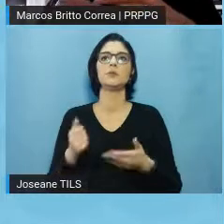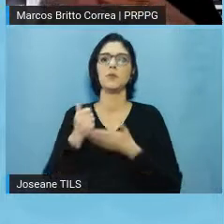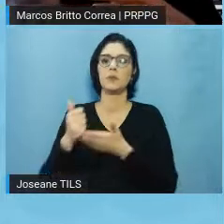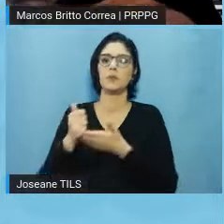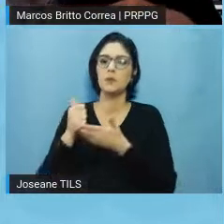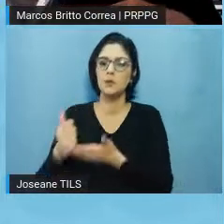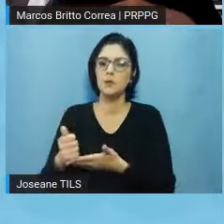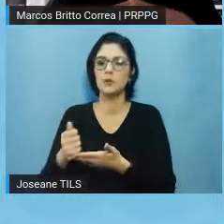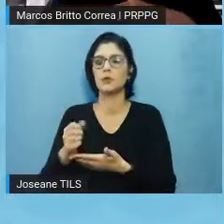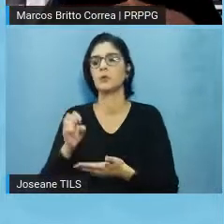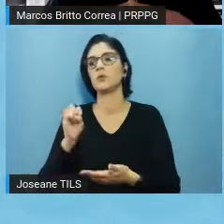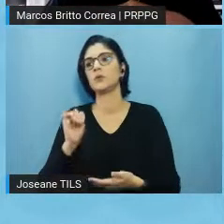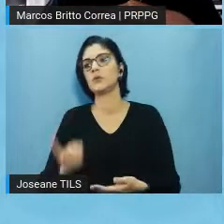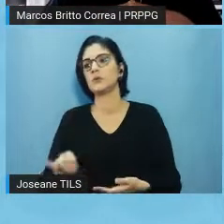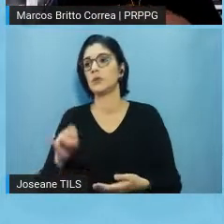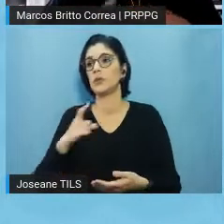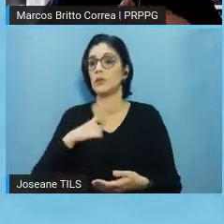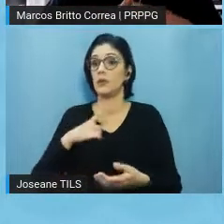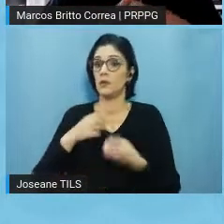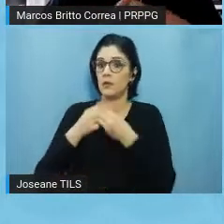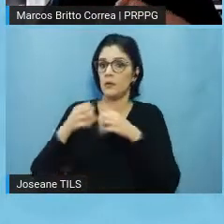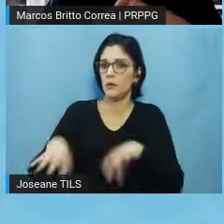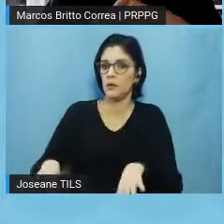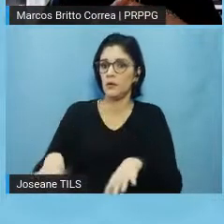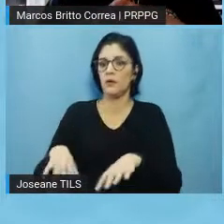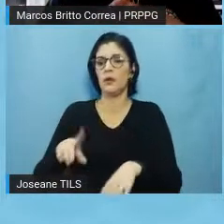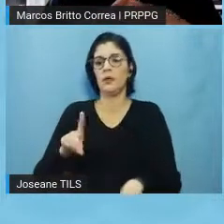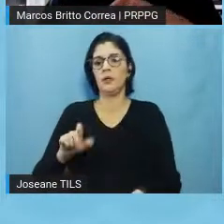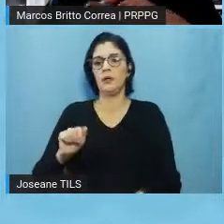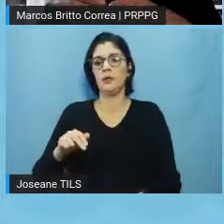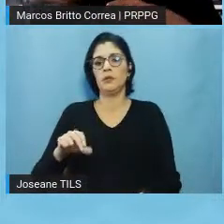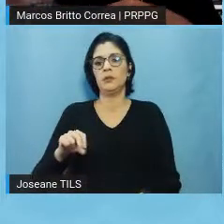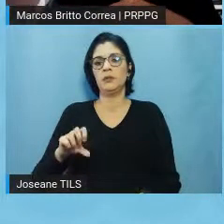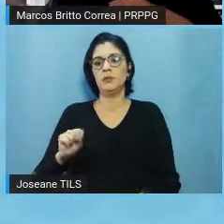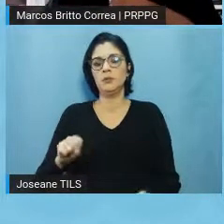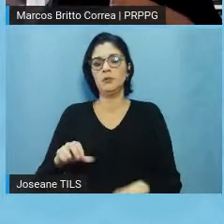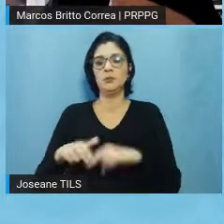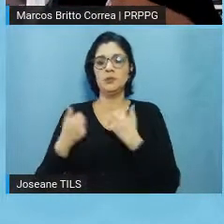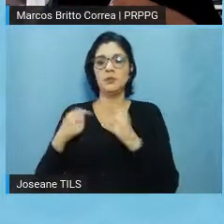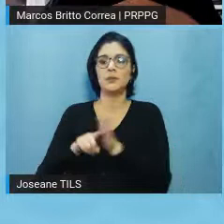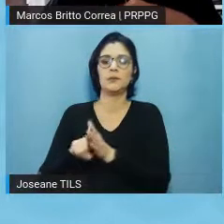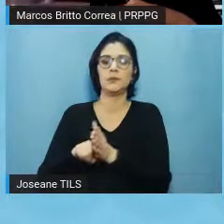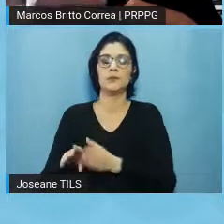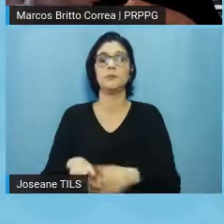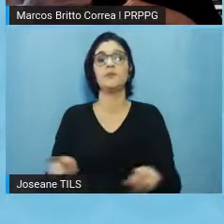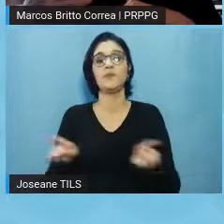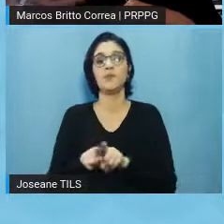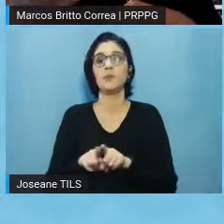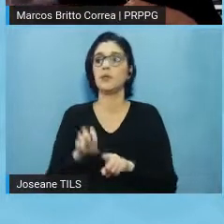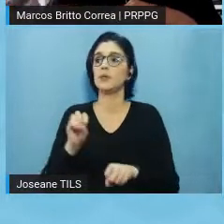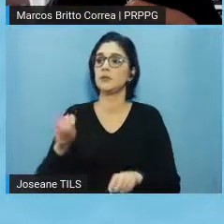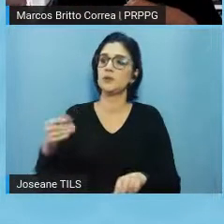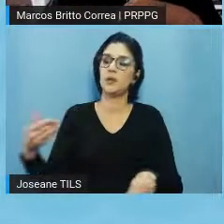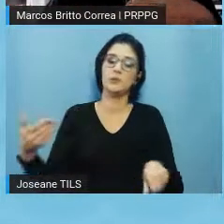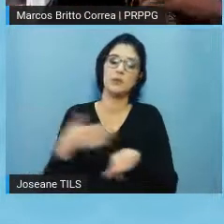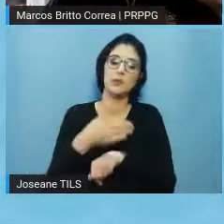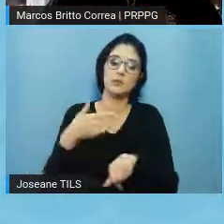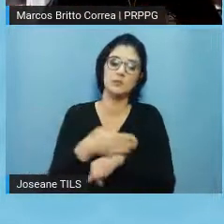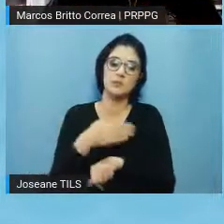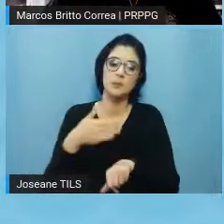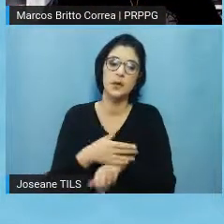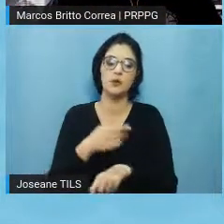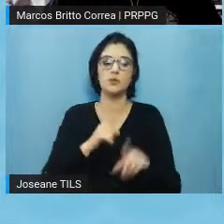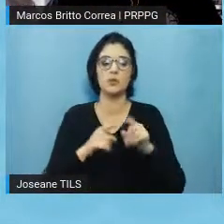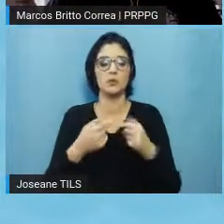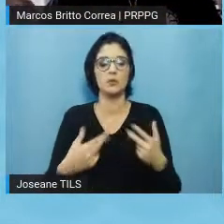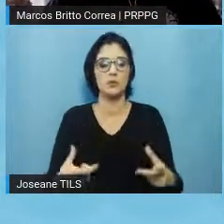danos, obviamente, requerer indenização por danos decorrentes da pesquisa, receber ressarcimento de gastos, isso tem que ser garantido, então